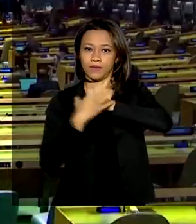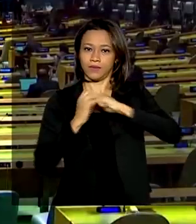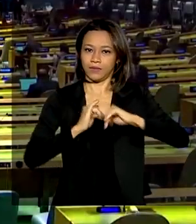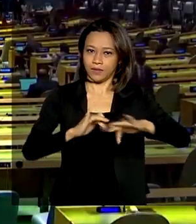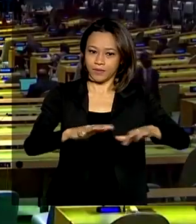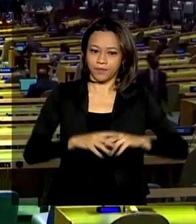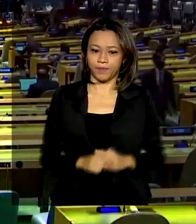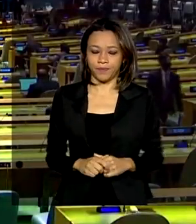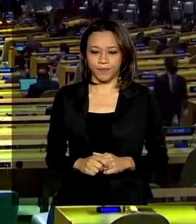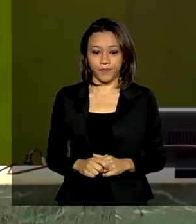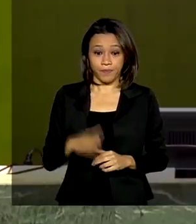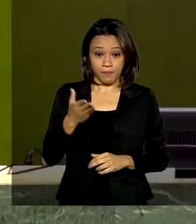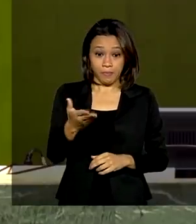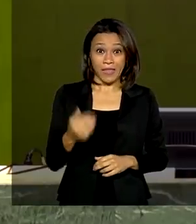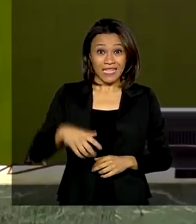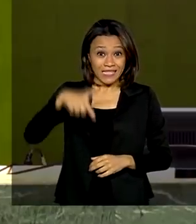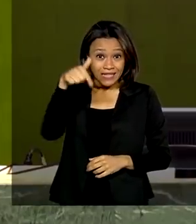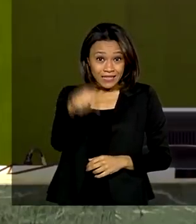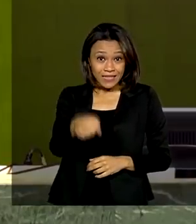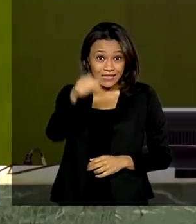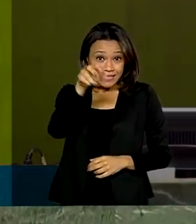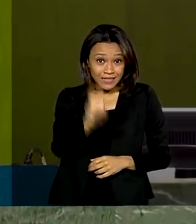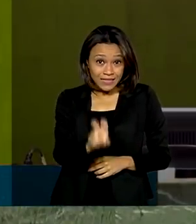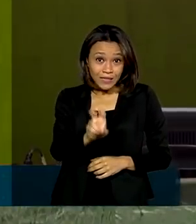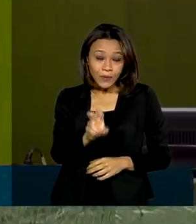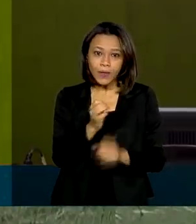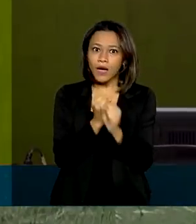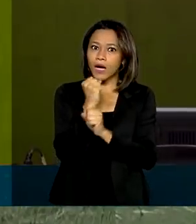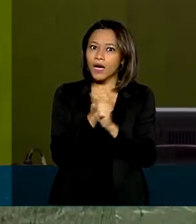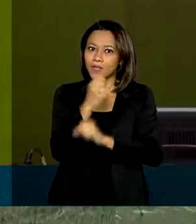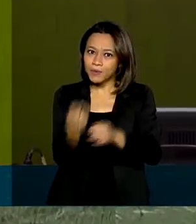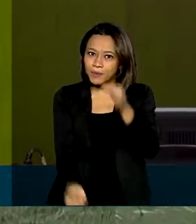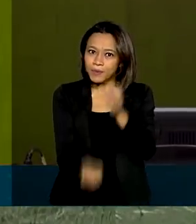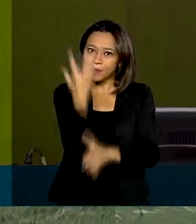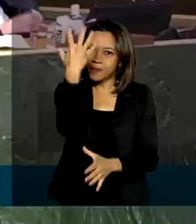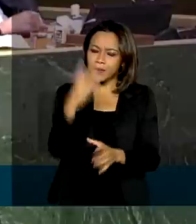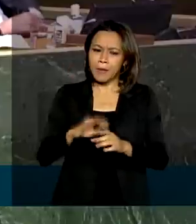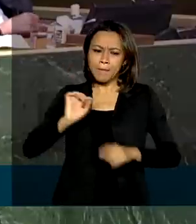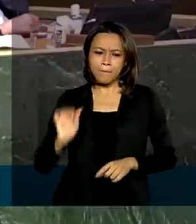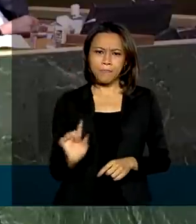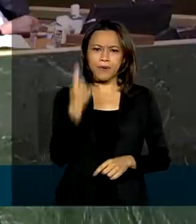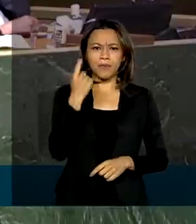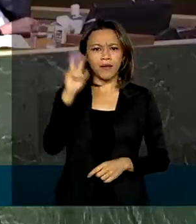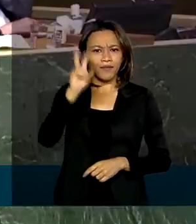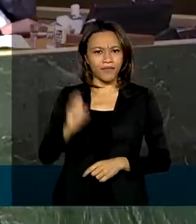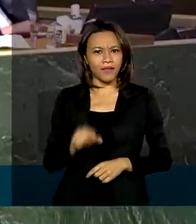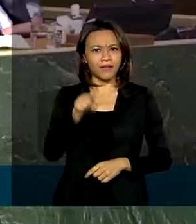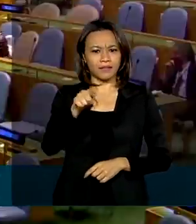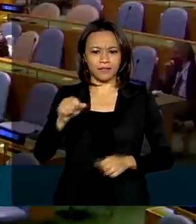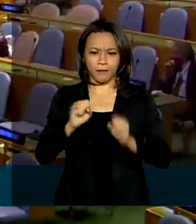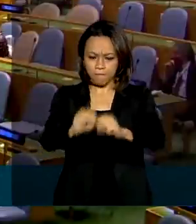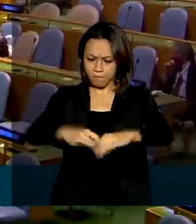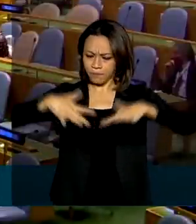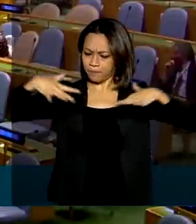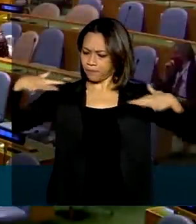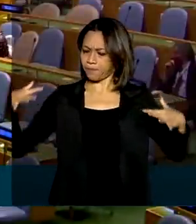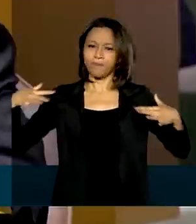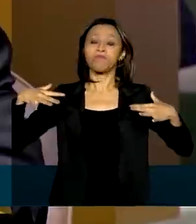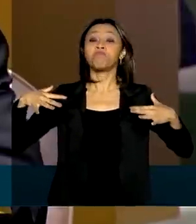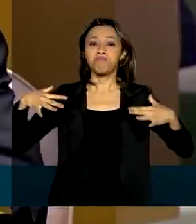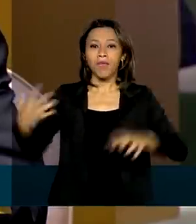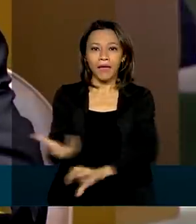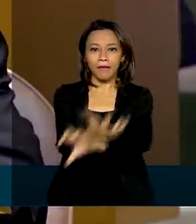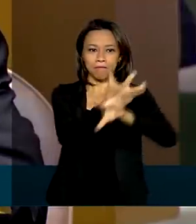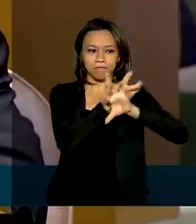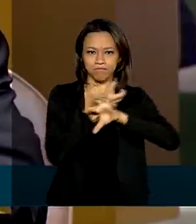Em 75 anos de criação, essa é a primeira vez que a Assembleia Geral da ONU acontece em ambiente virtual.